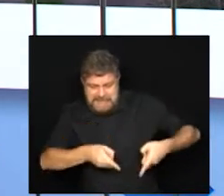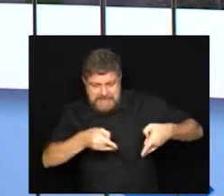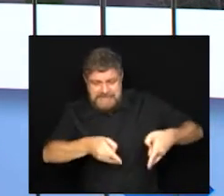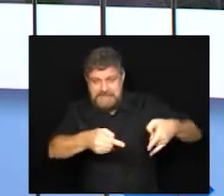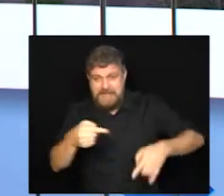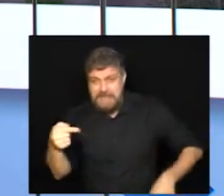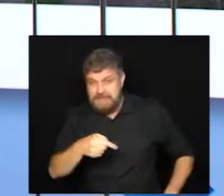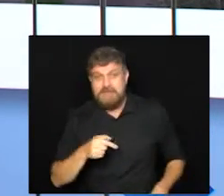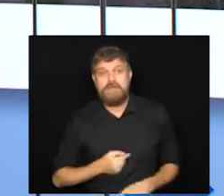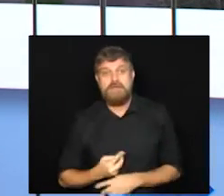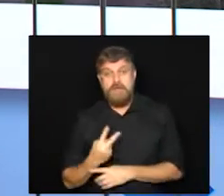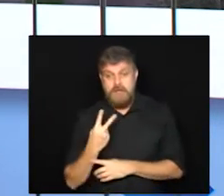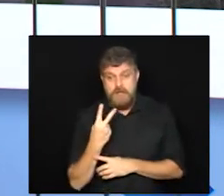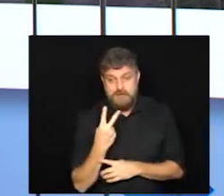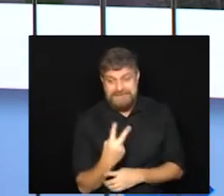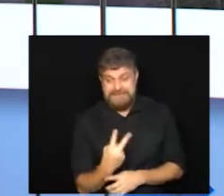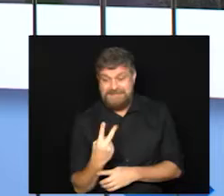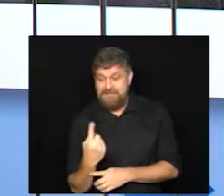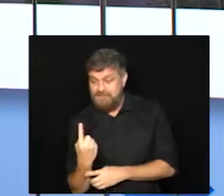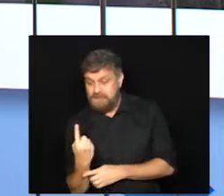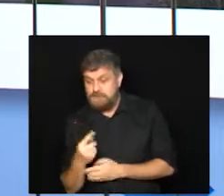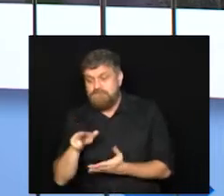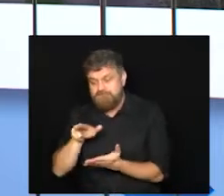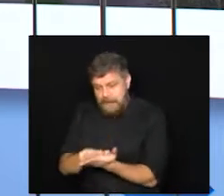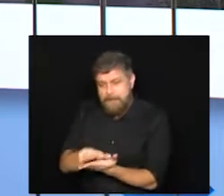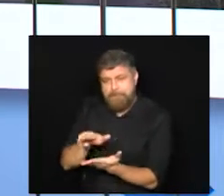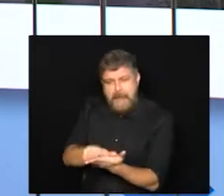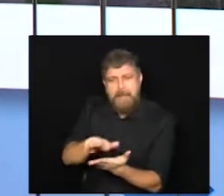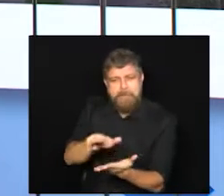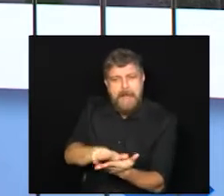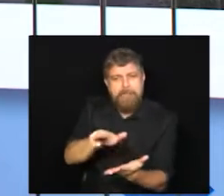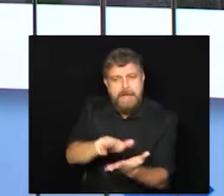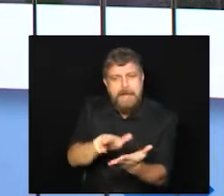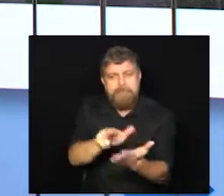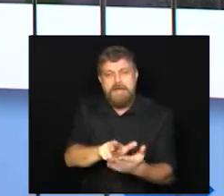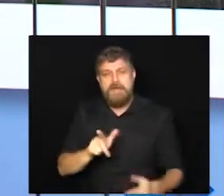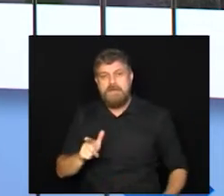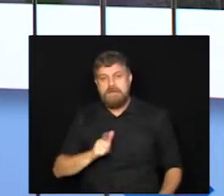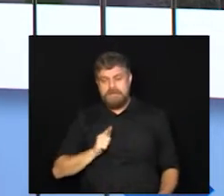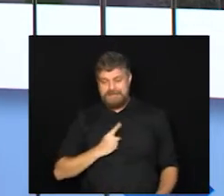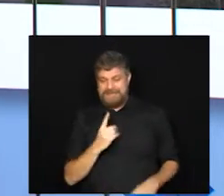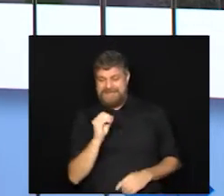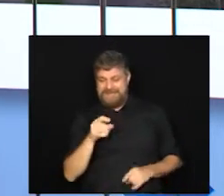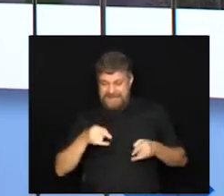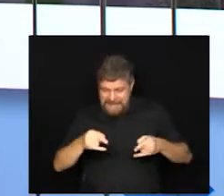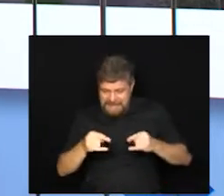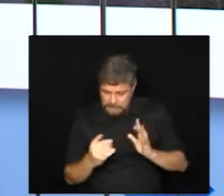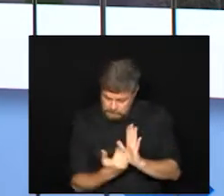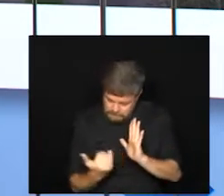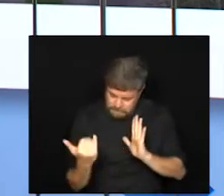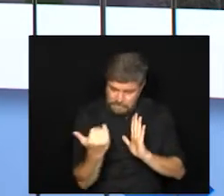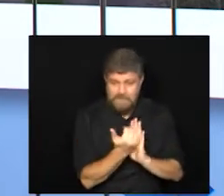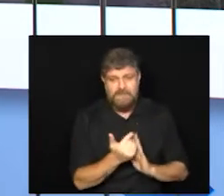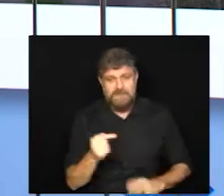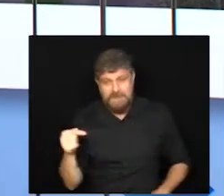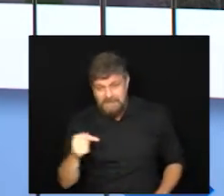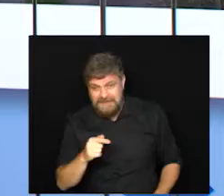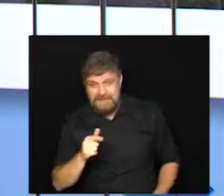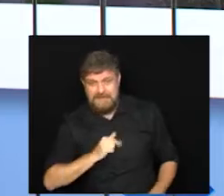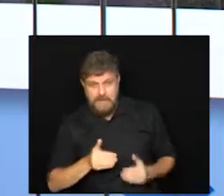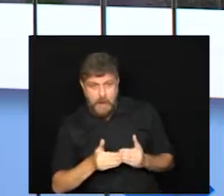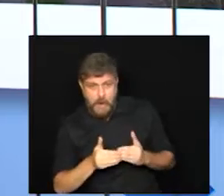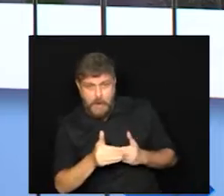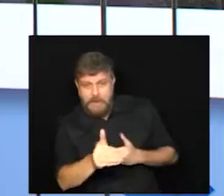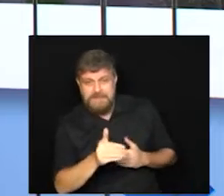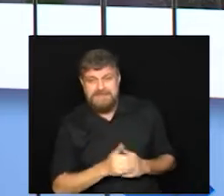dos quais 221 ocupados. E a previsão é que 10 novos leitos, apesar de eles entraram em